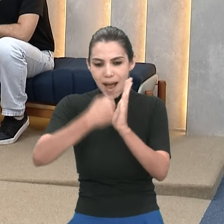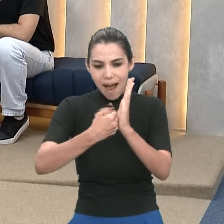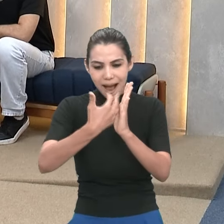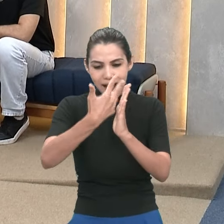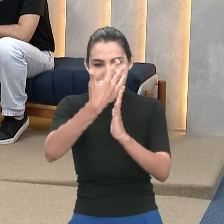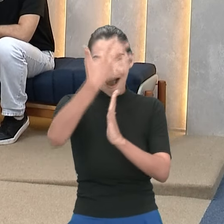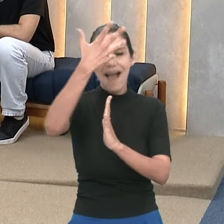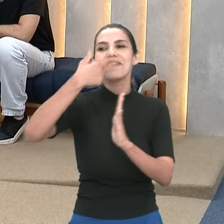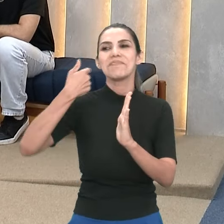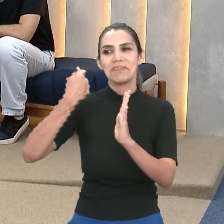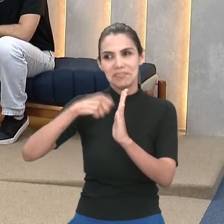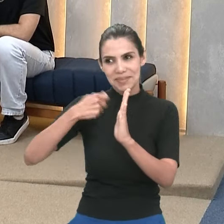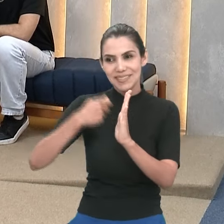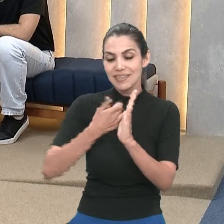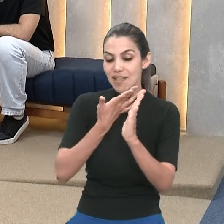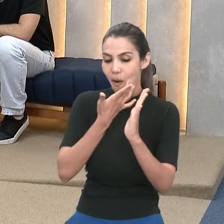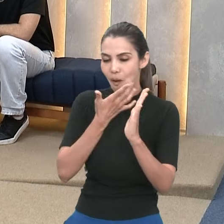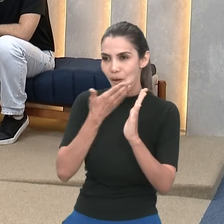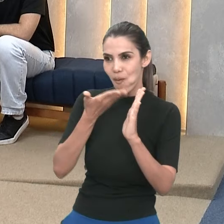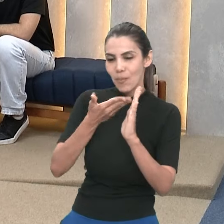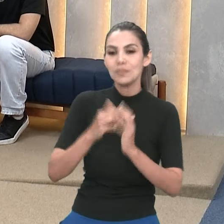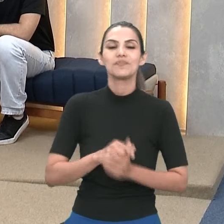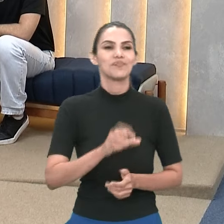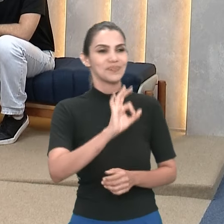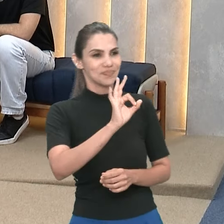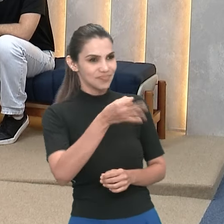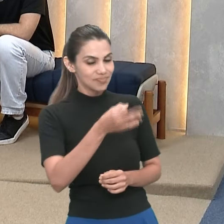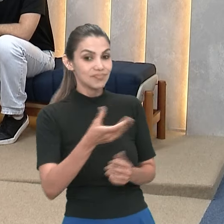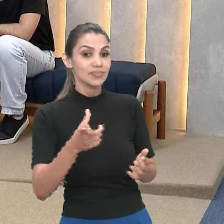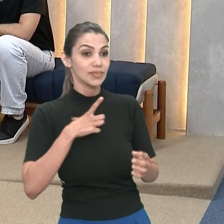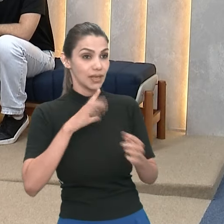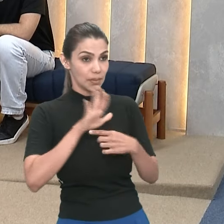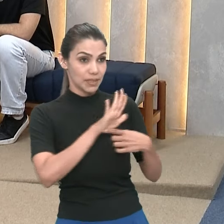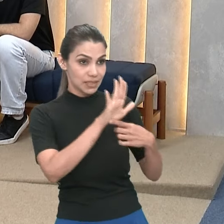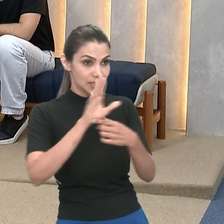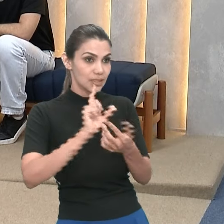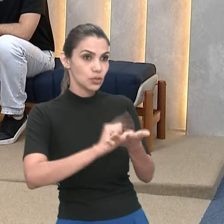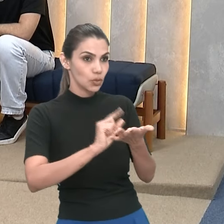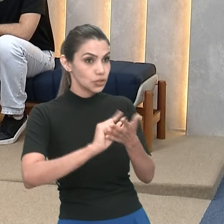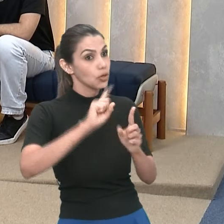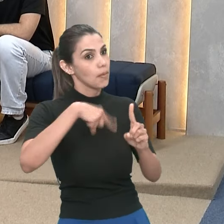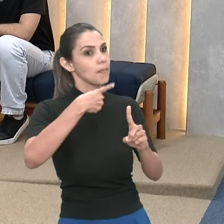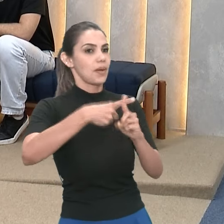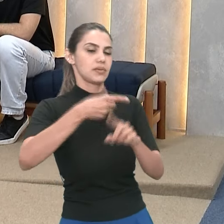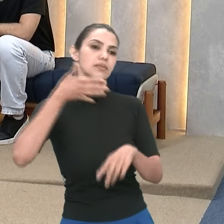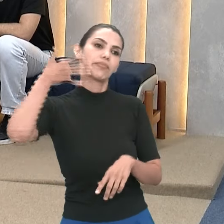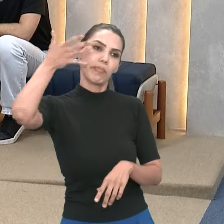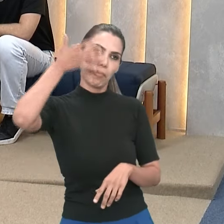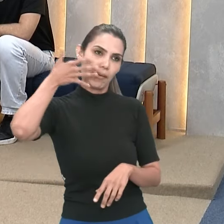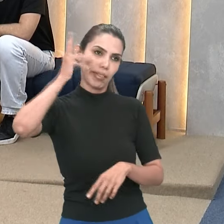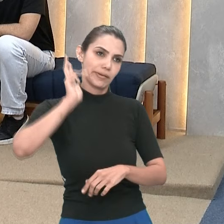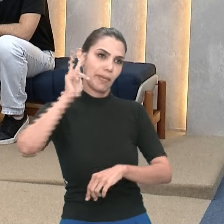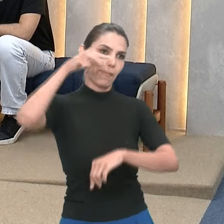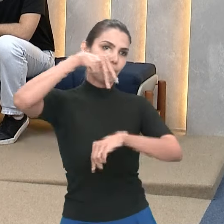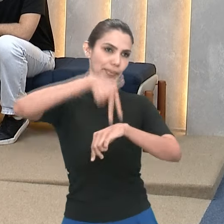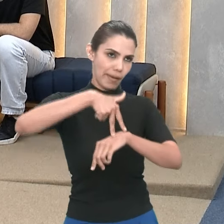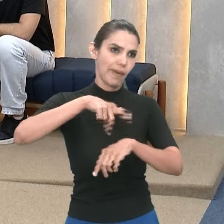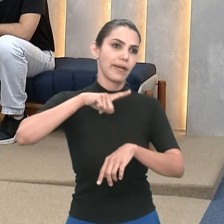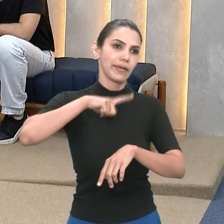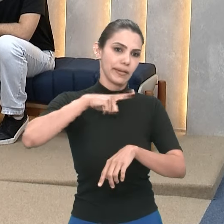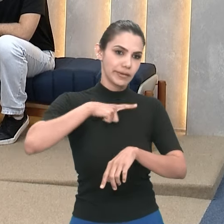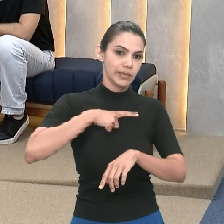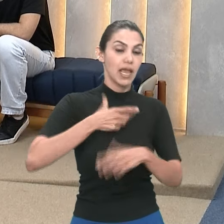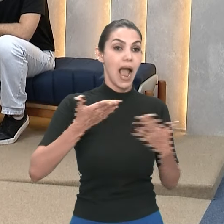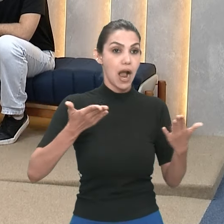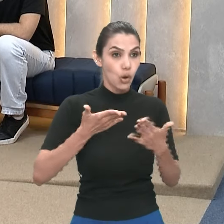É isso mesmo, porque além da apresentação de trabalhos, nós também temos as palestras, né? Então, nós estamos, nesse ano, tendo uma palestra